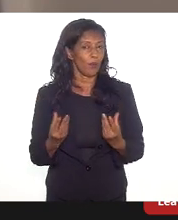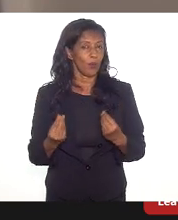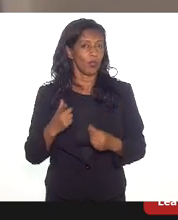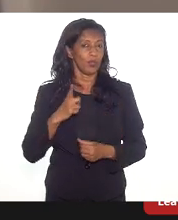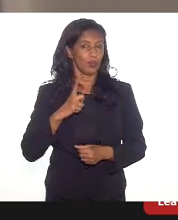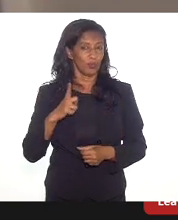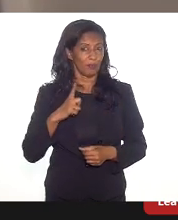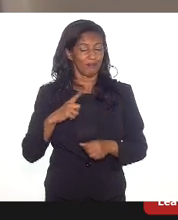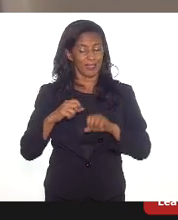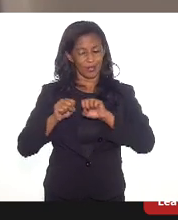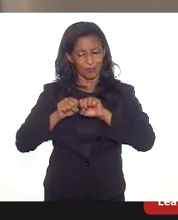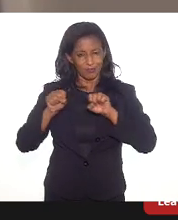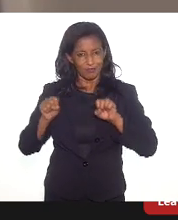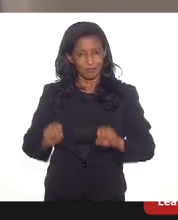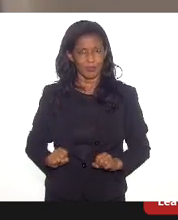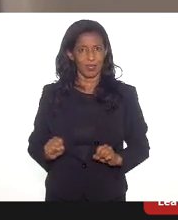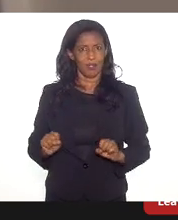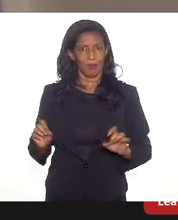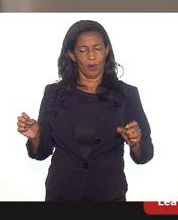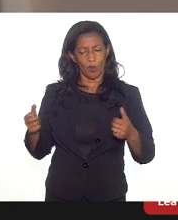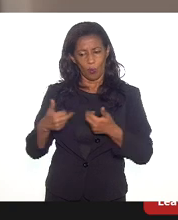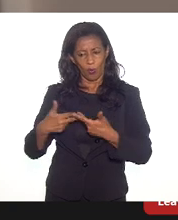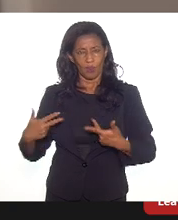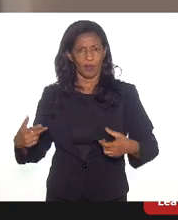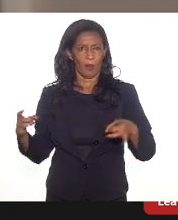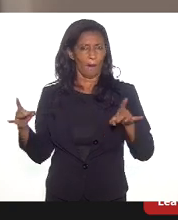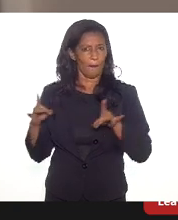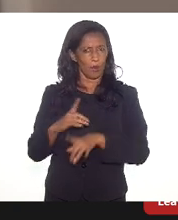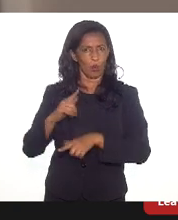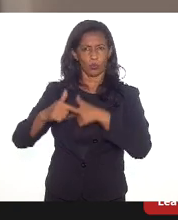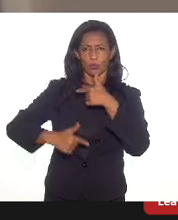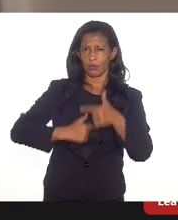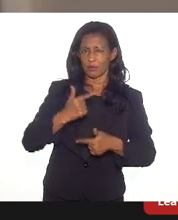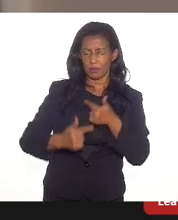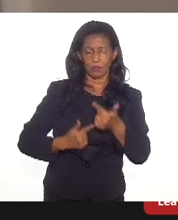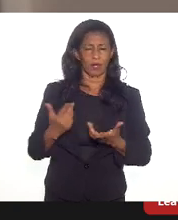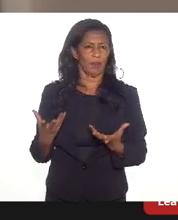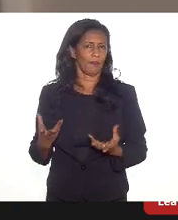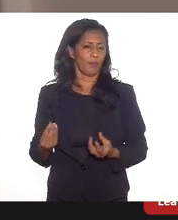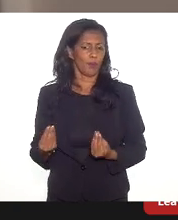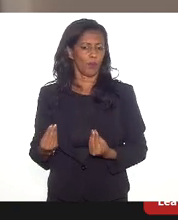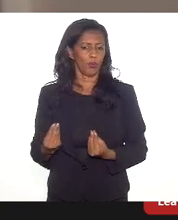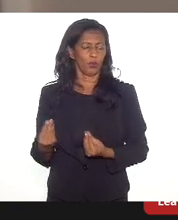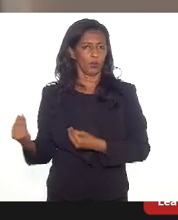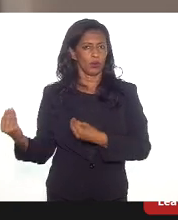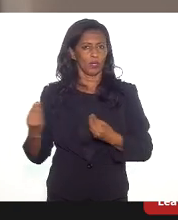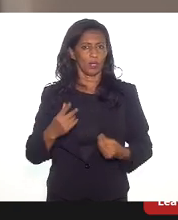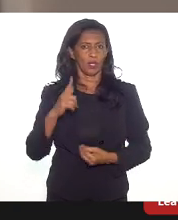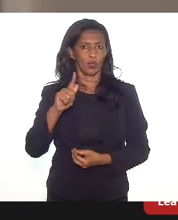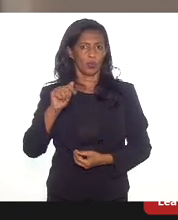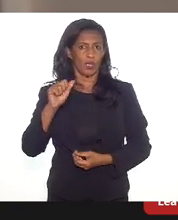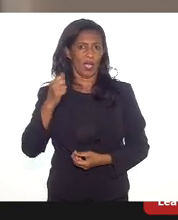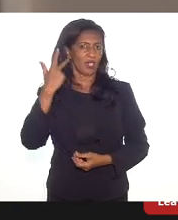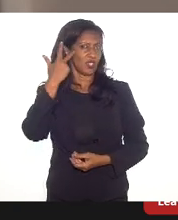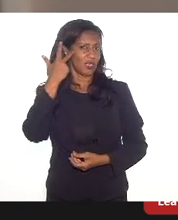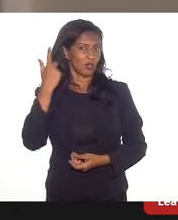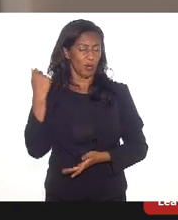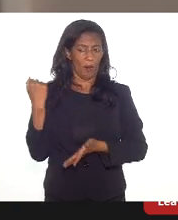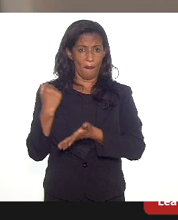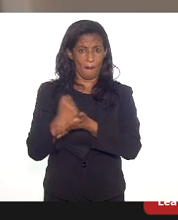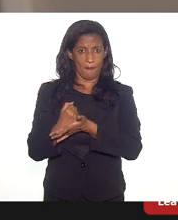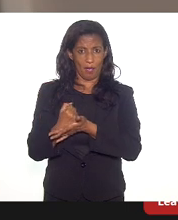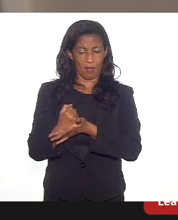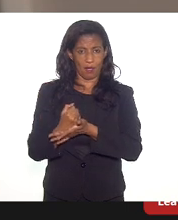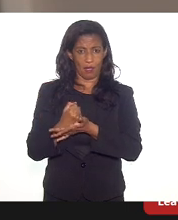infraestrutura adequada, trazendo, trabalhar muito, brigar muito, trazendo o gás natural de mar para a terra